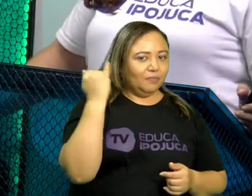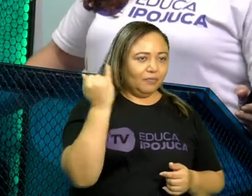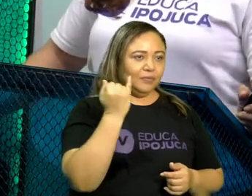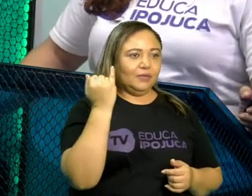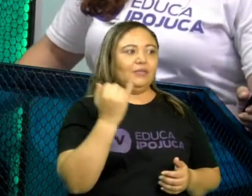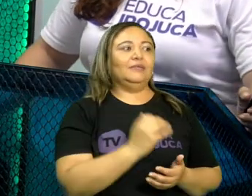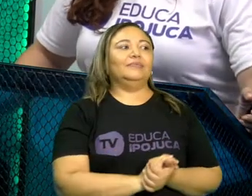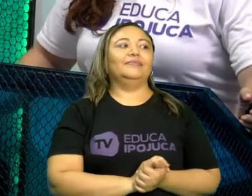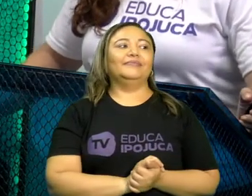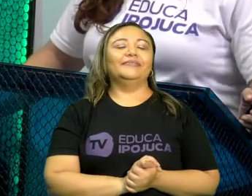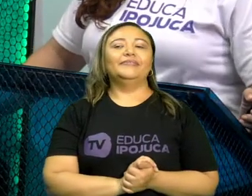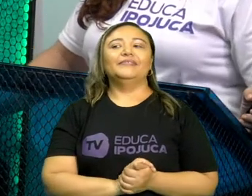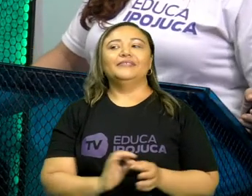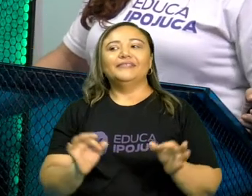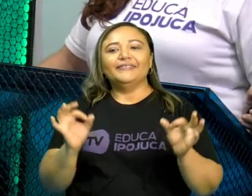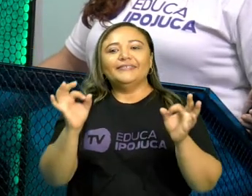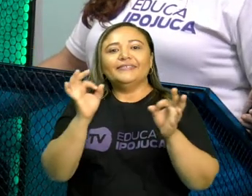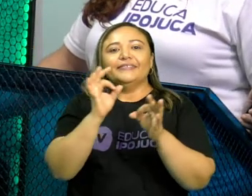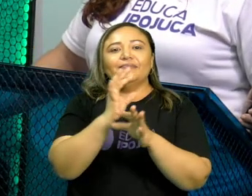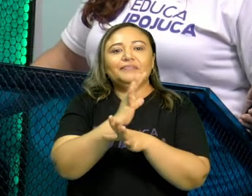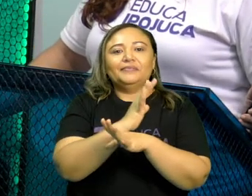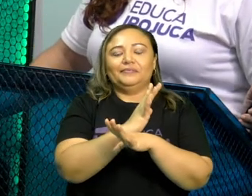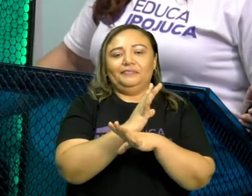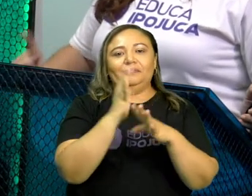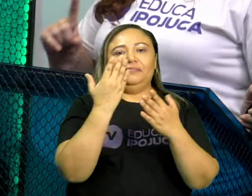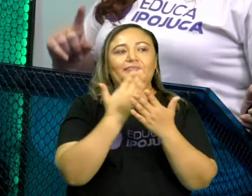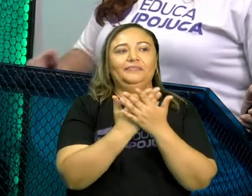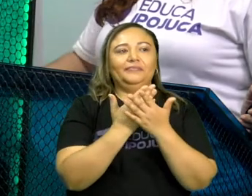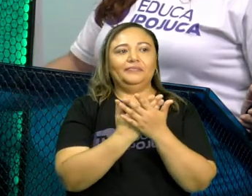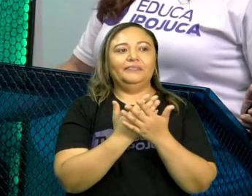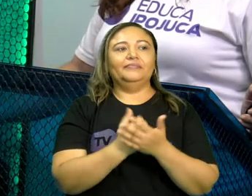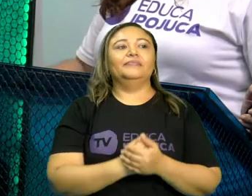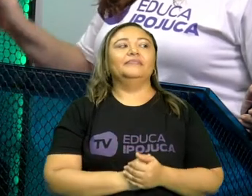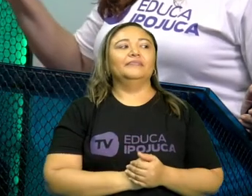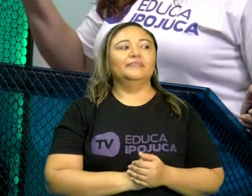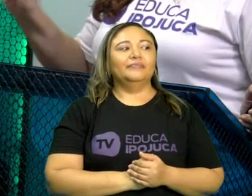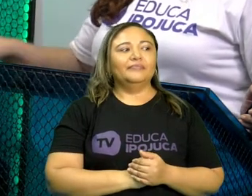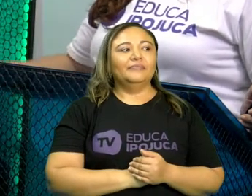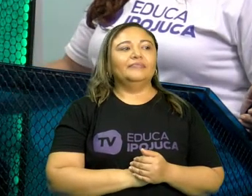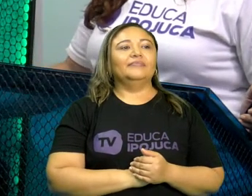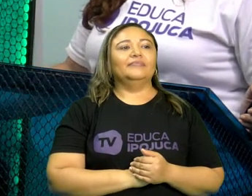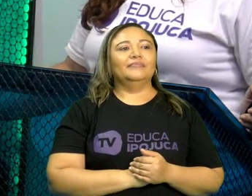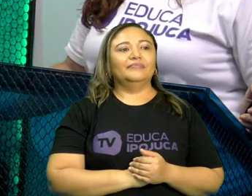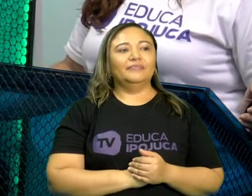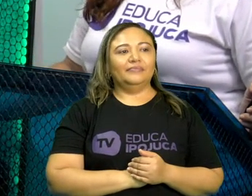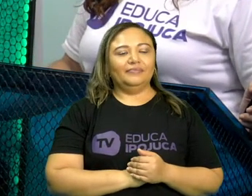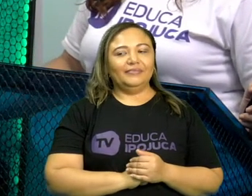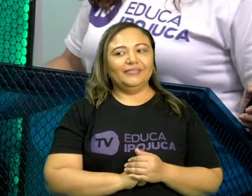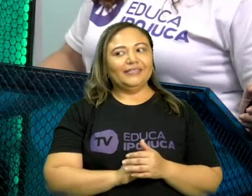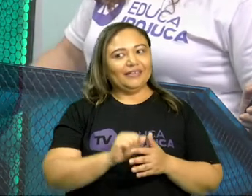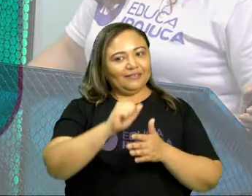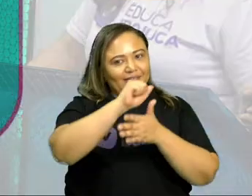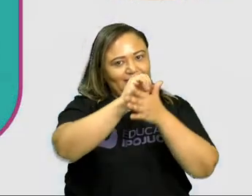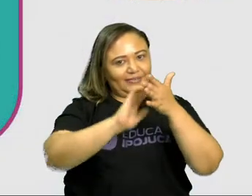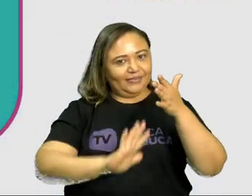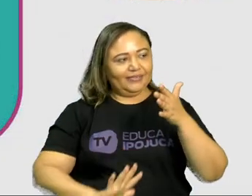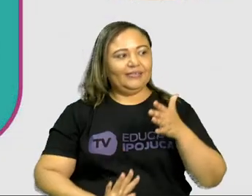Ah, que pena. Chegamos ao final de mais uma aula. Mas, para vocês não esquecerem de mim, é a hora do desafio.